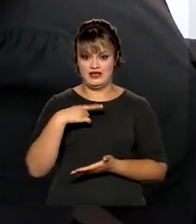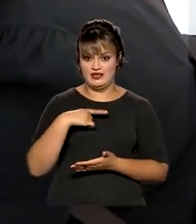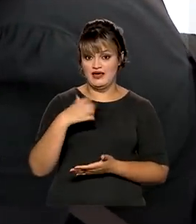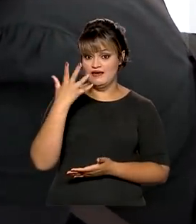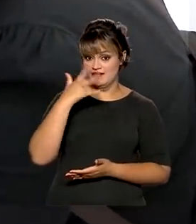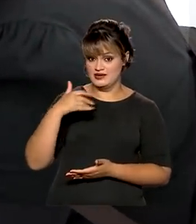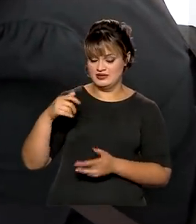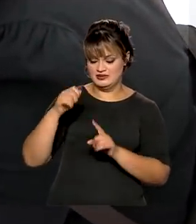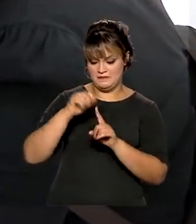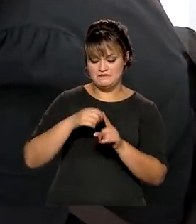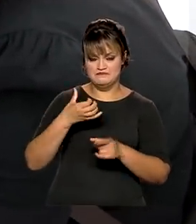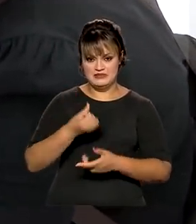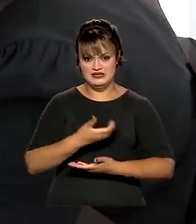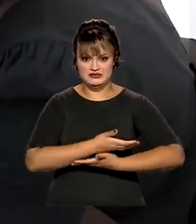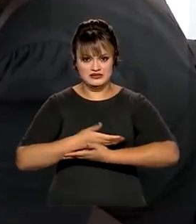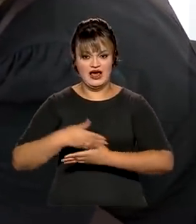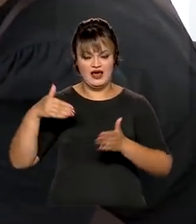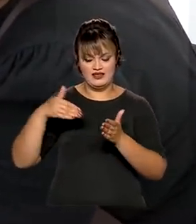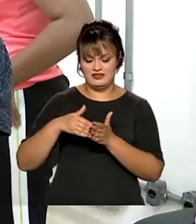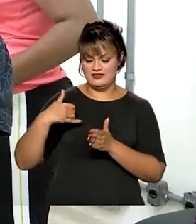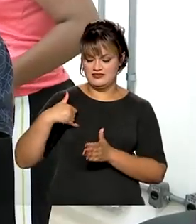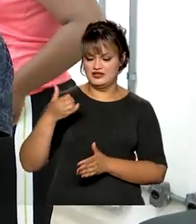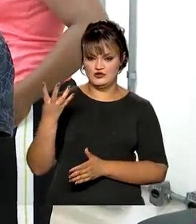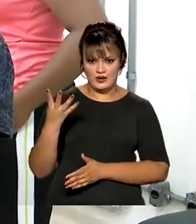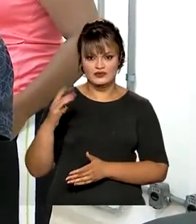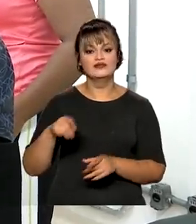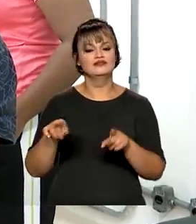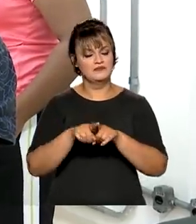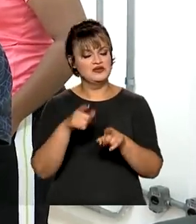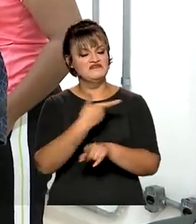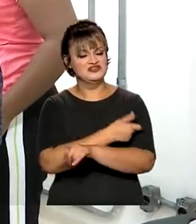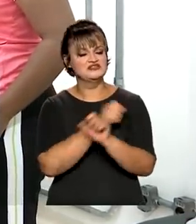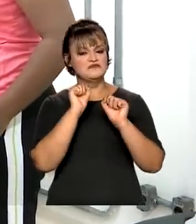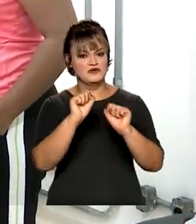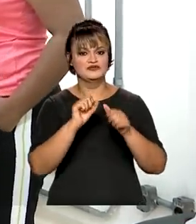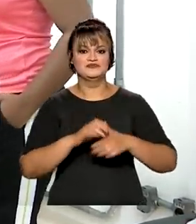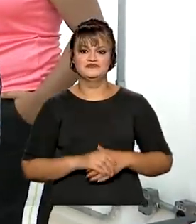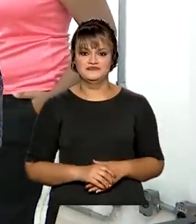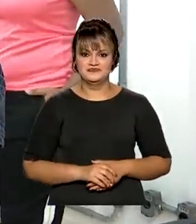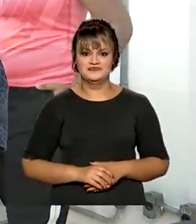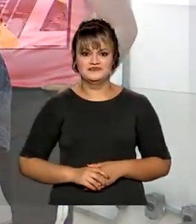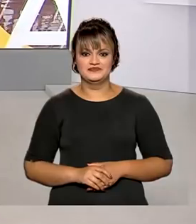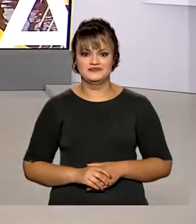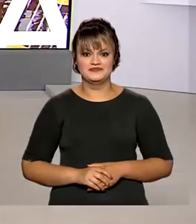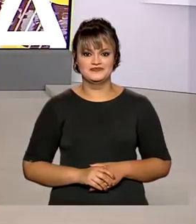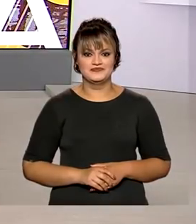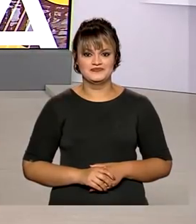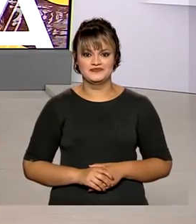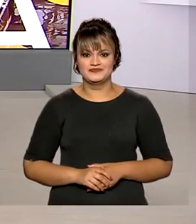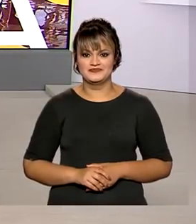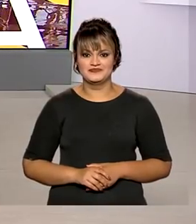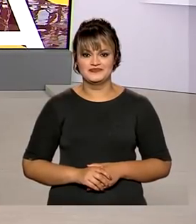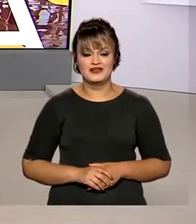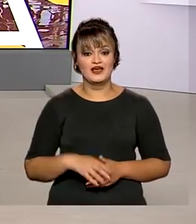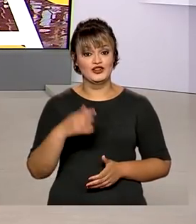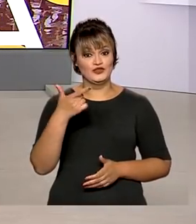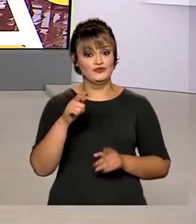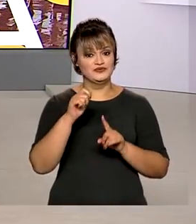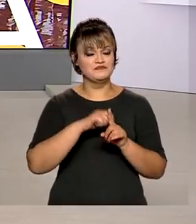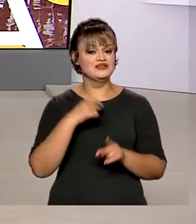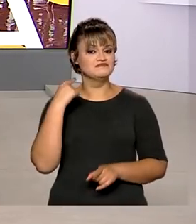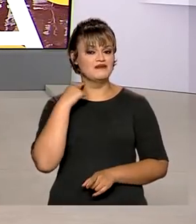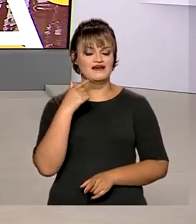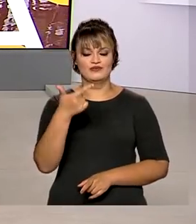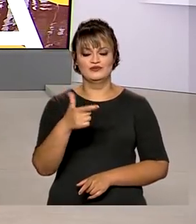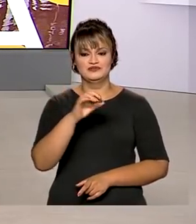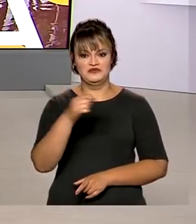Crianças de seis meses a menores de cinco anos também devem tomar a vacina. 2 de maio de